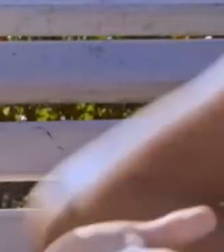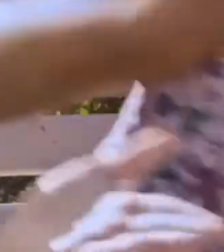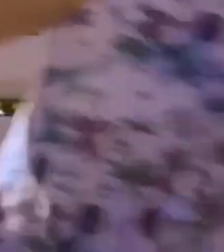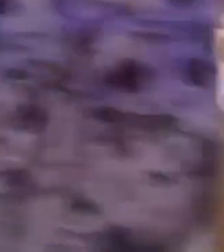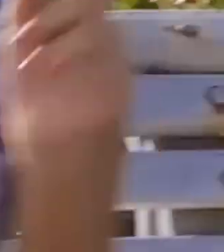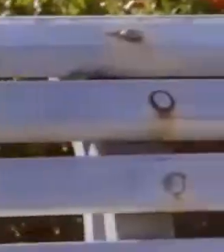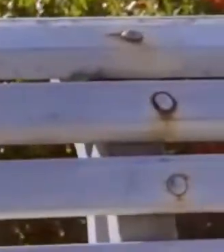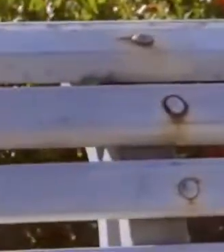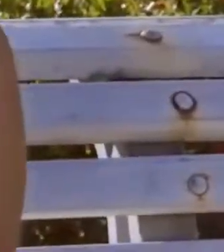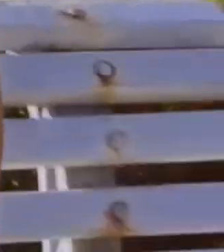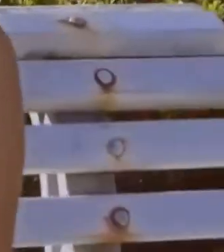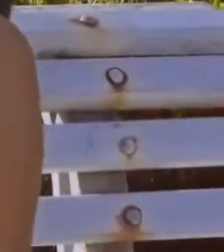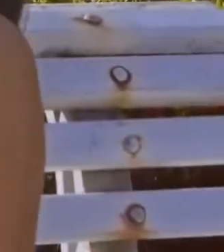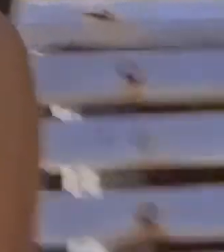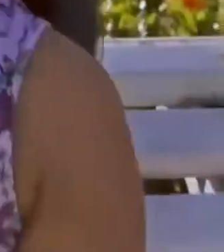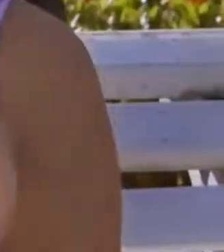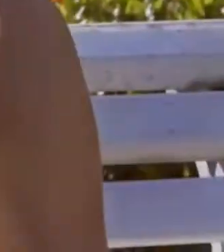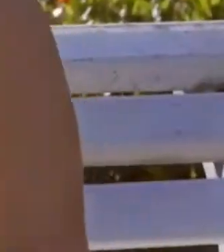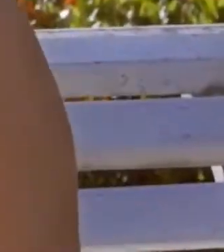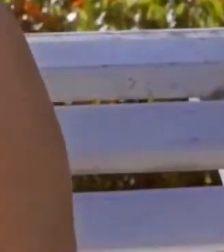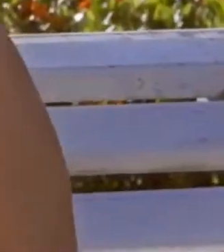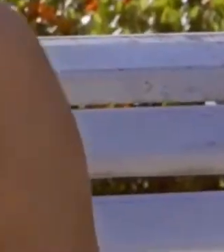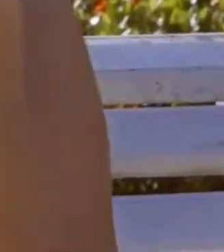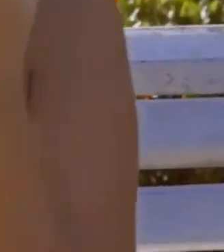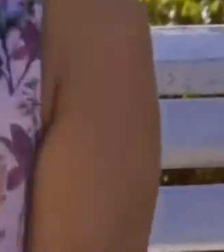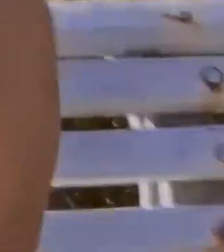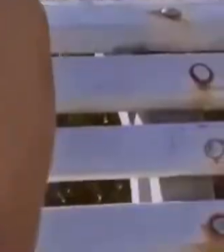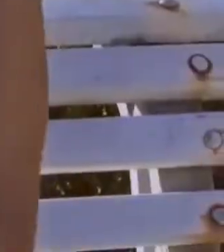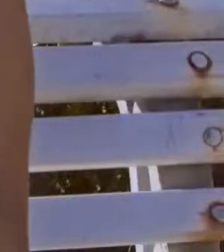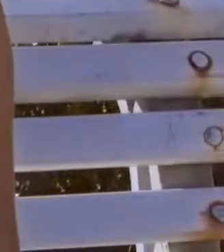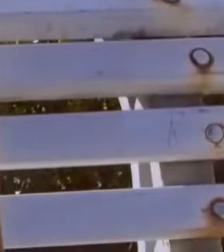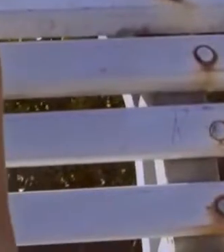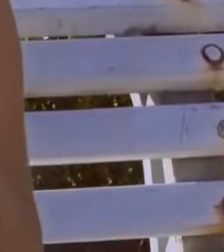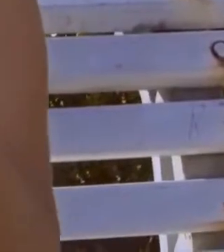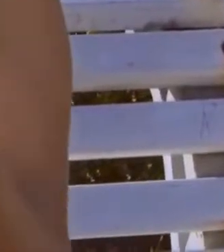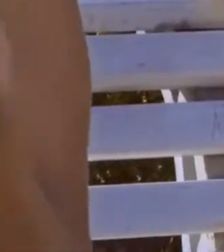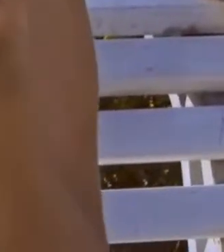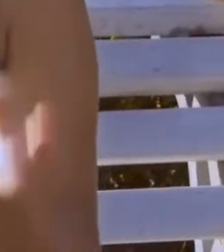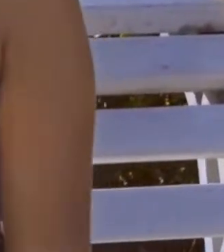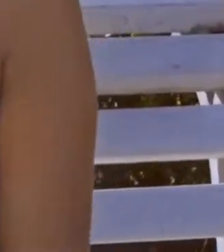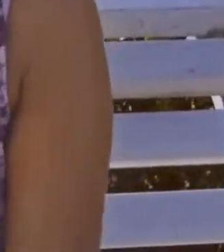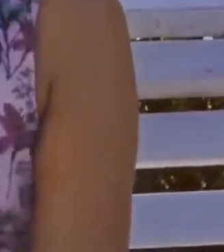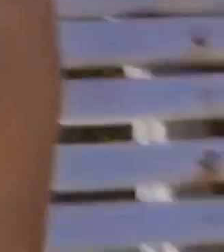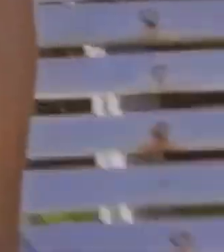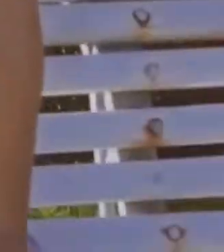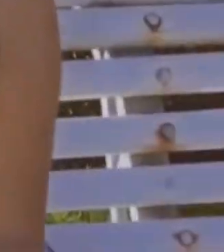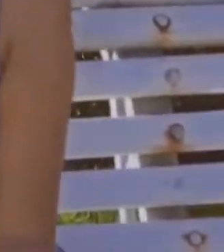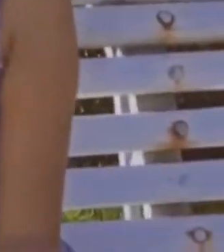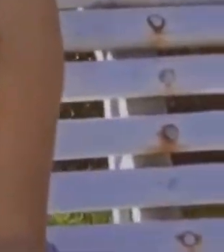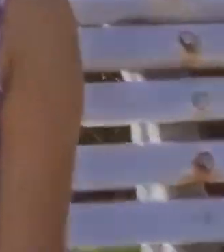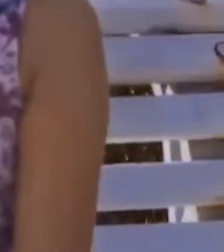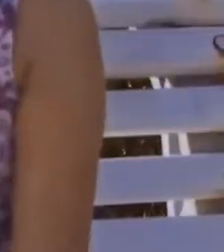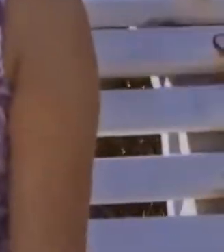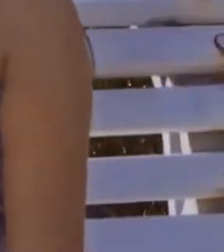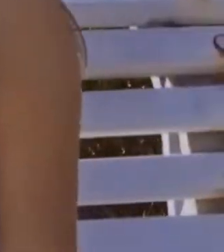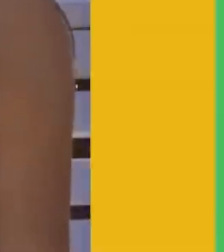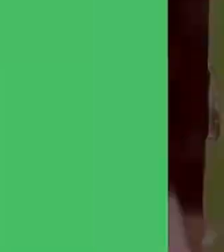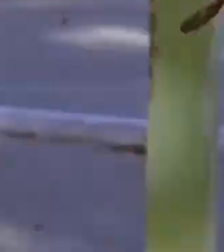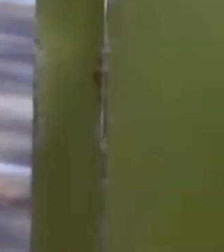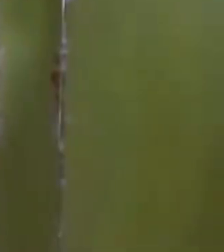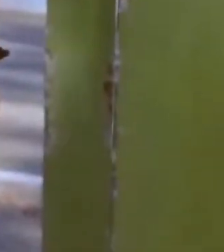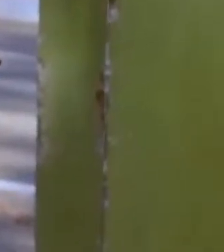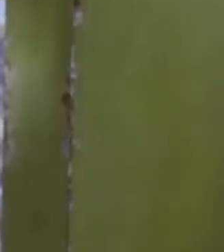patrimônio público? Eu sei. É o conjunto de bens criados pelos serviços público, municipal, estadual e federal. Para servir a todos nós